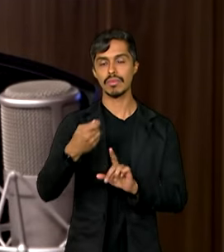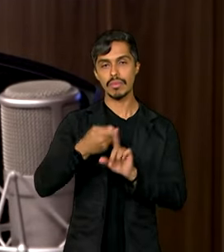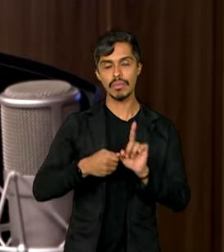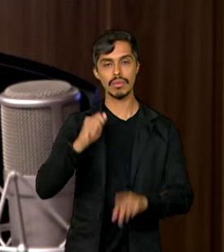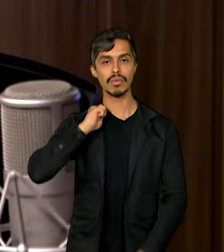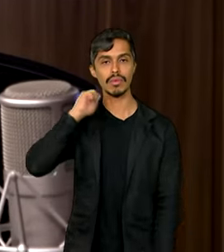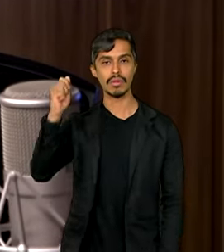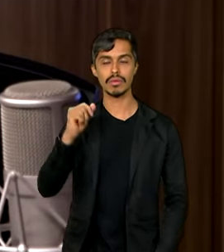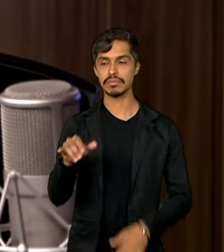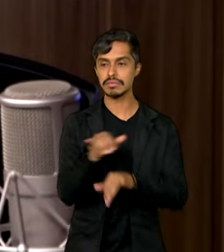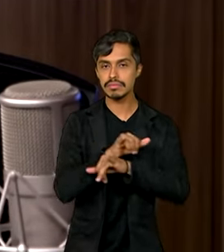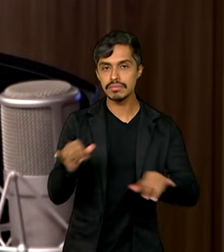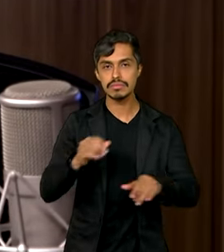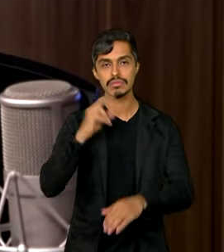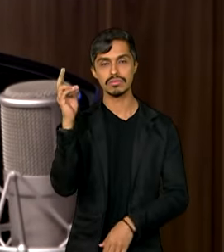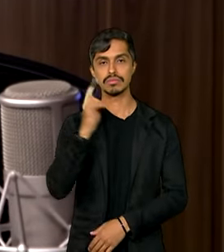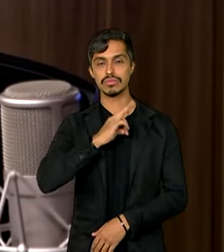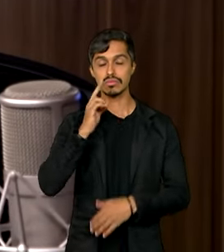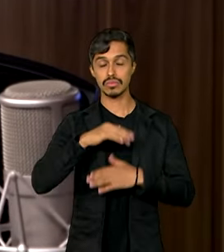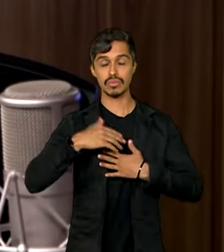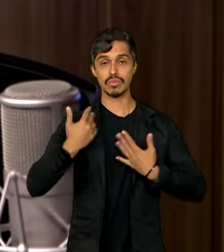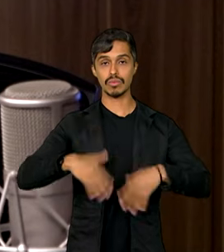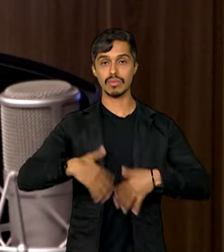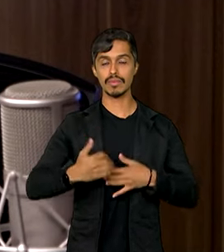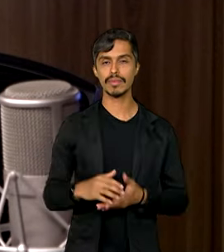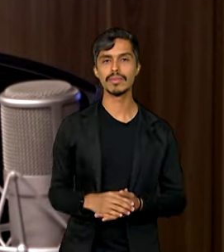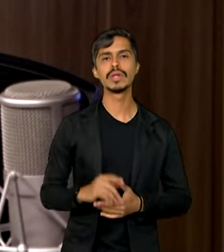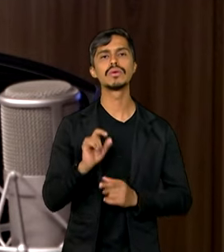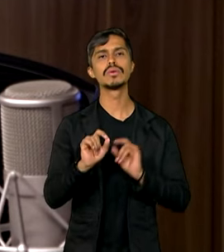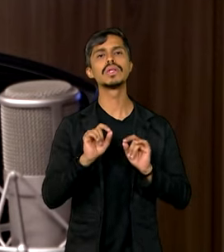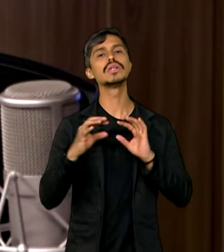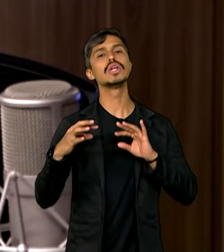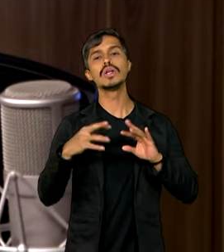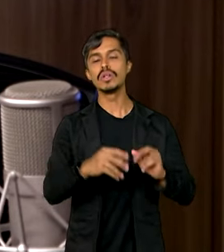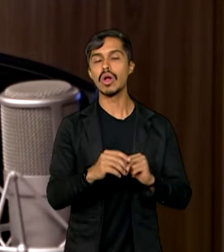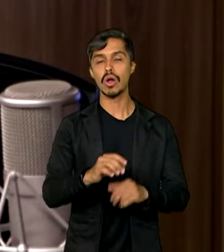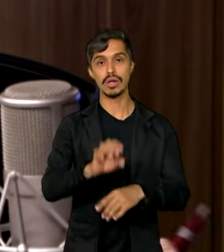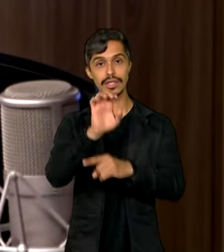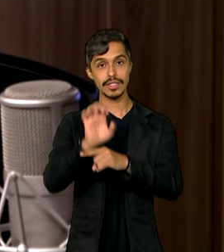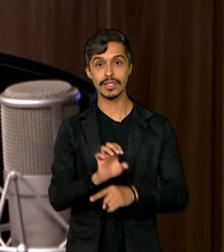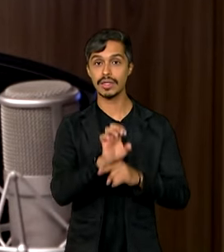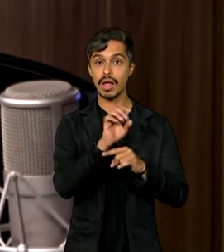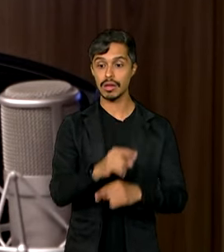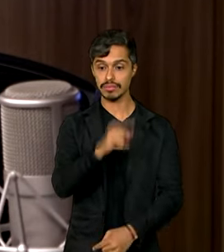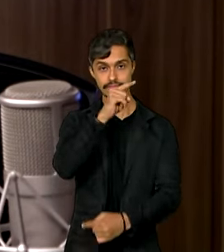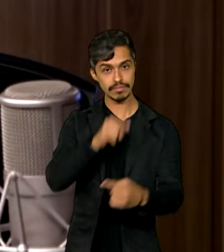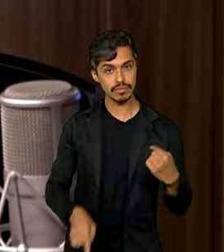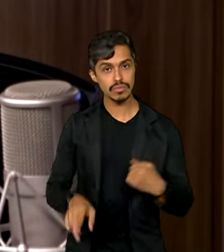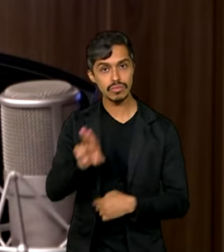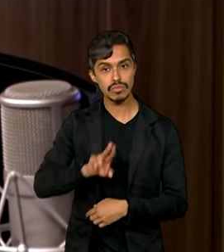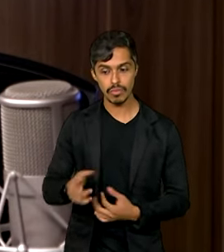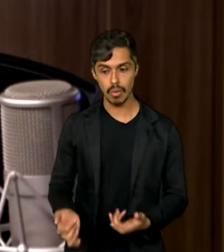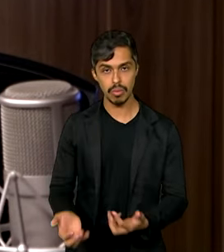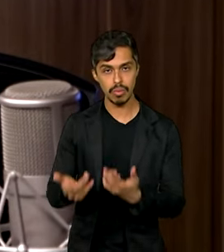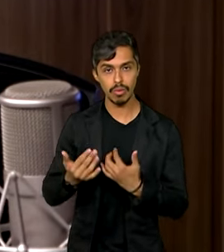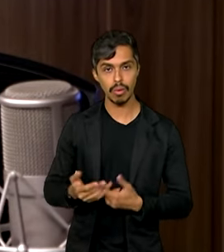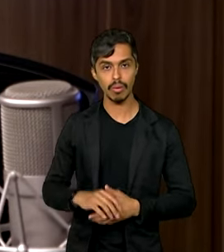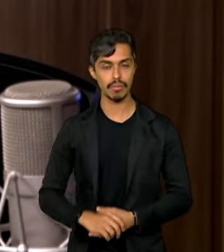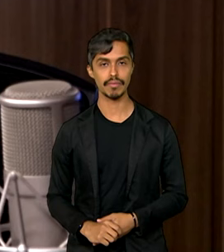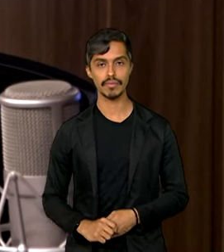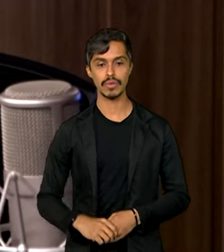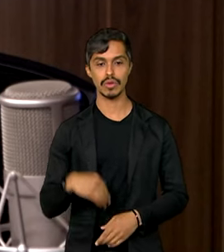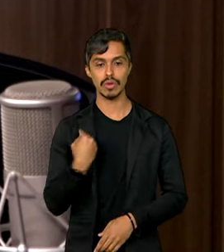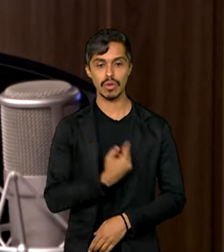para que os estados fizessem a decretação da proibição do uso do fogo. Nós estamos vivendo uma